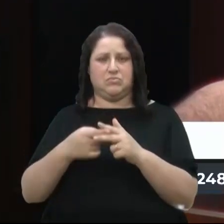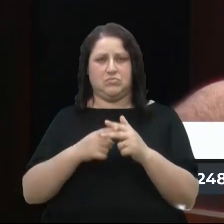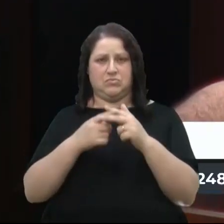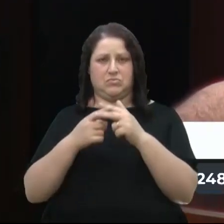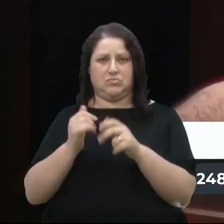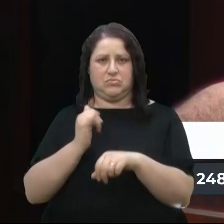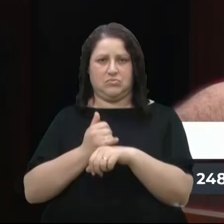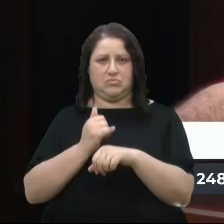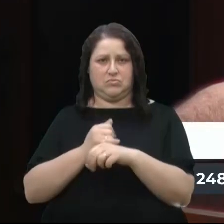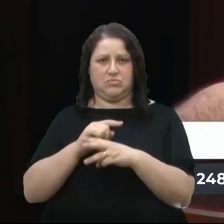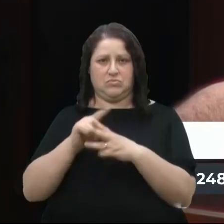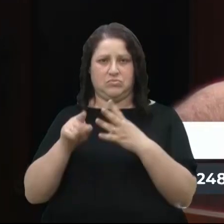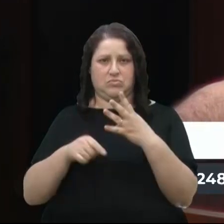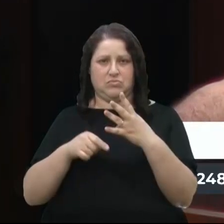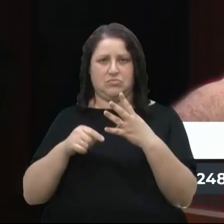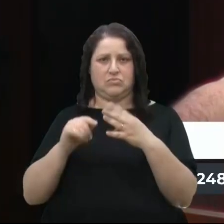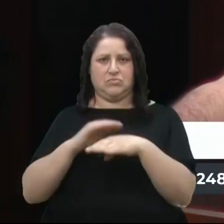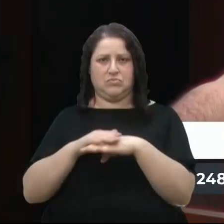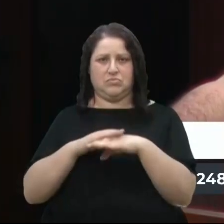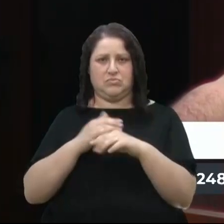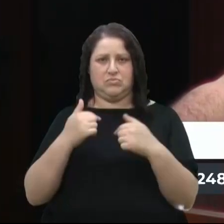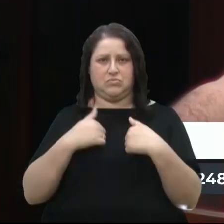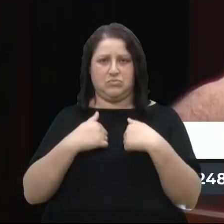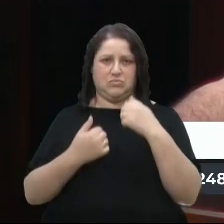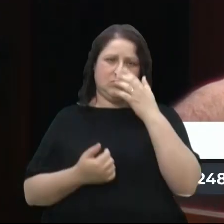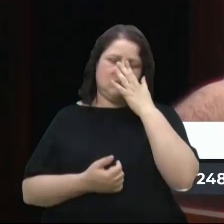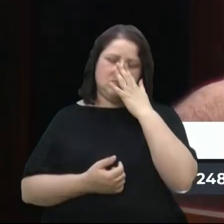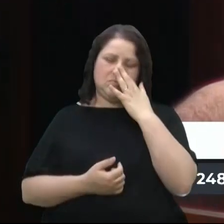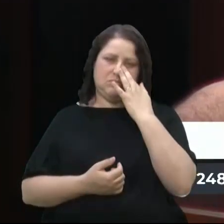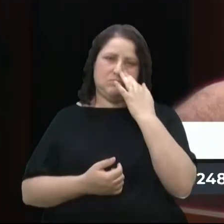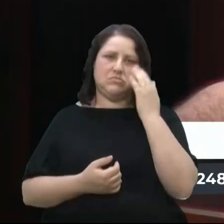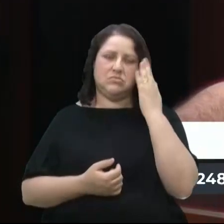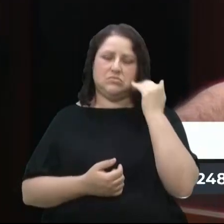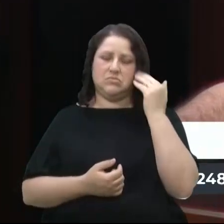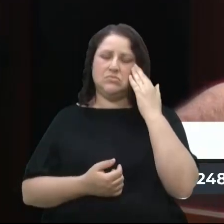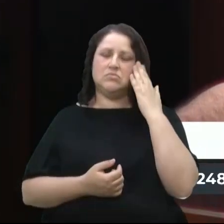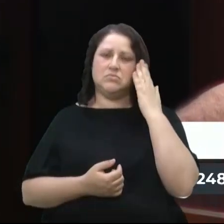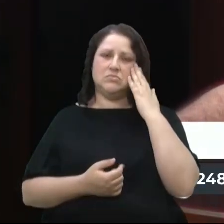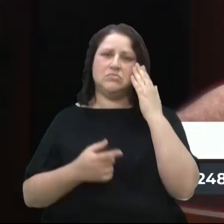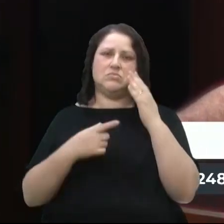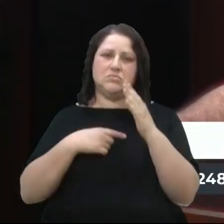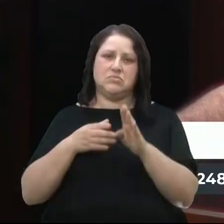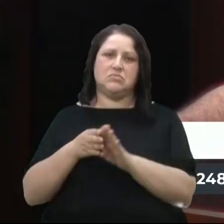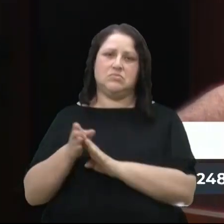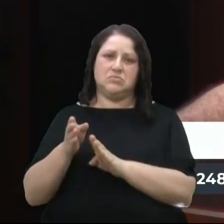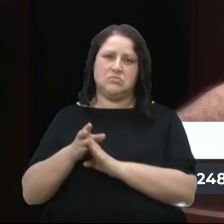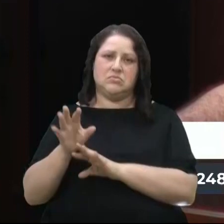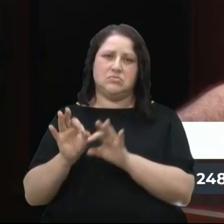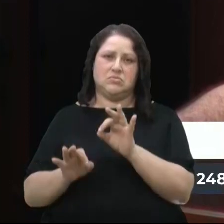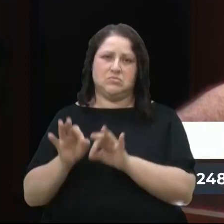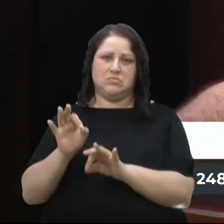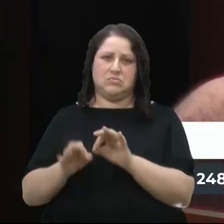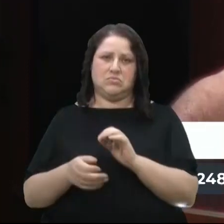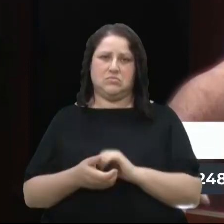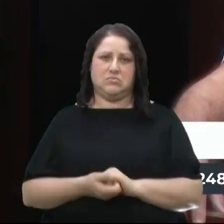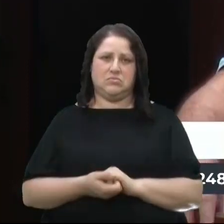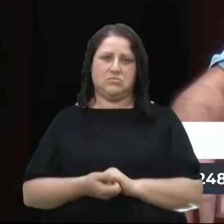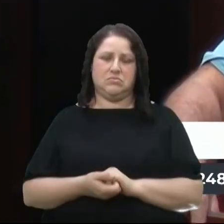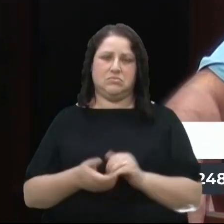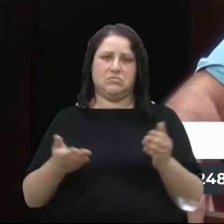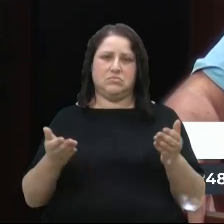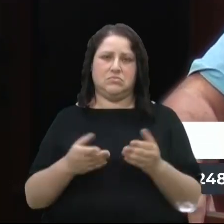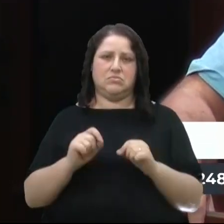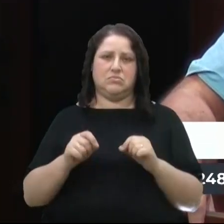comigo, quatro pessoas conversaram comigo. E eu sei que têm sido orientadas pelo jurídico. Agora,